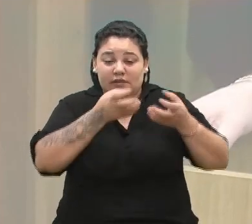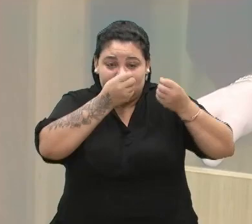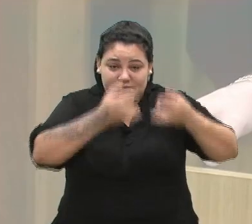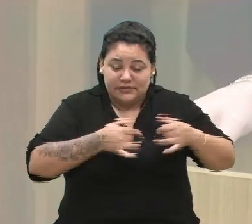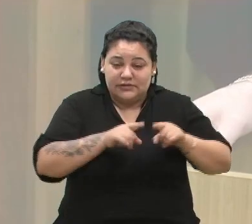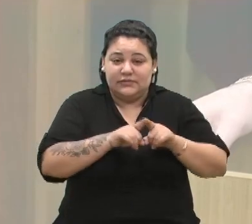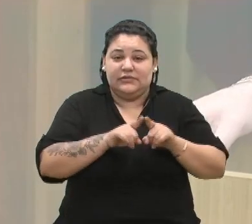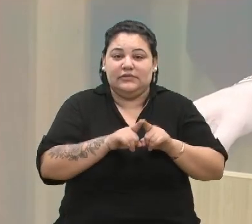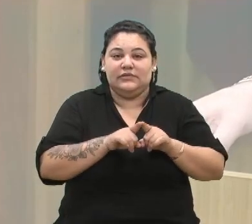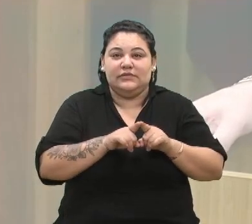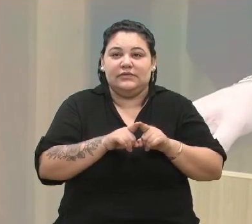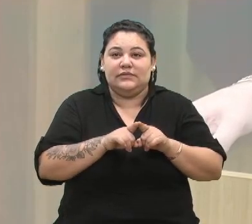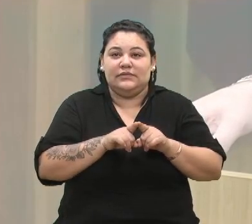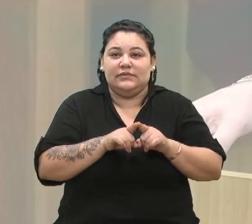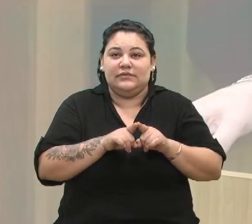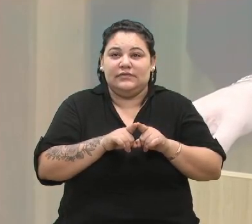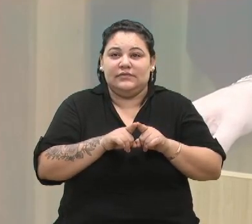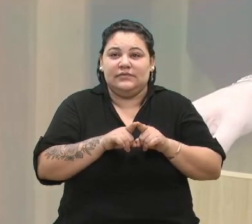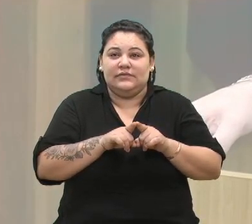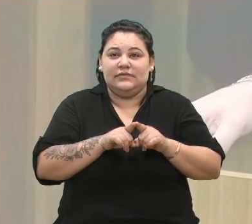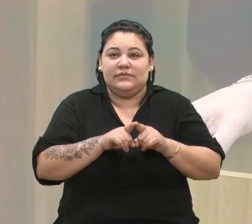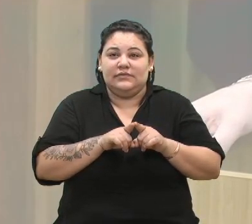é a parte desportiva.